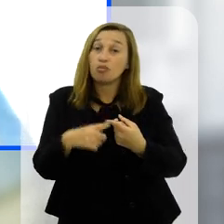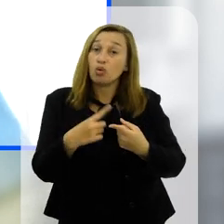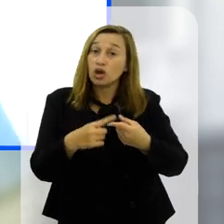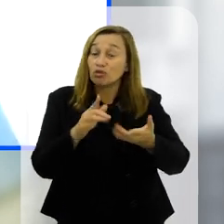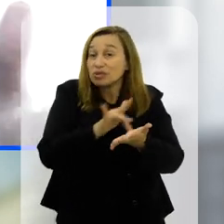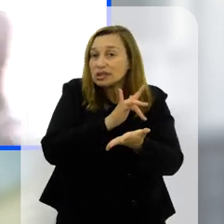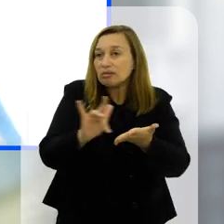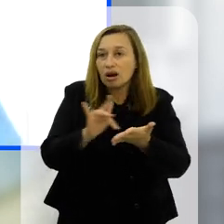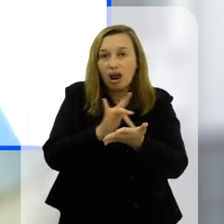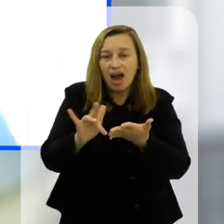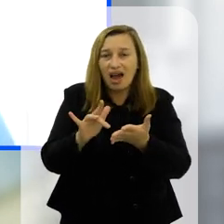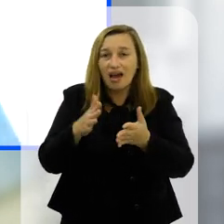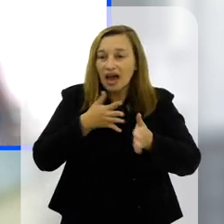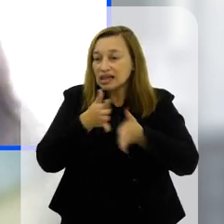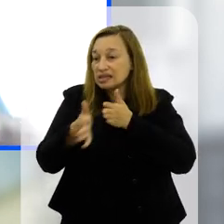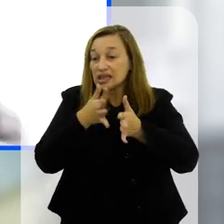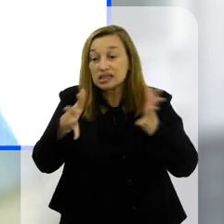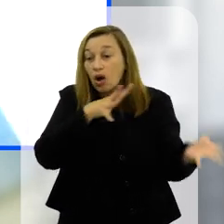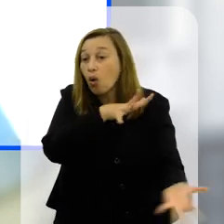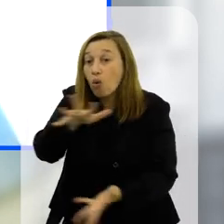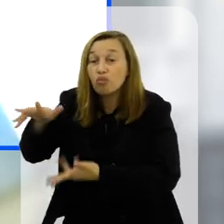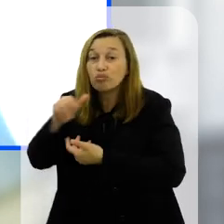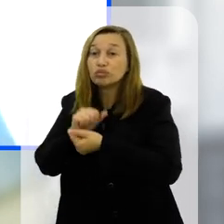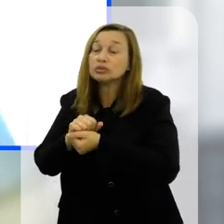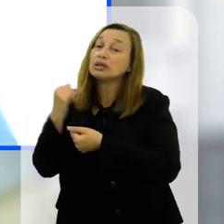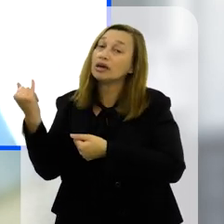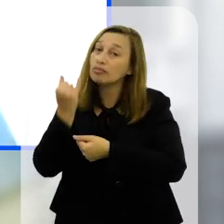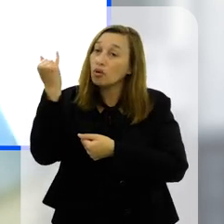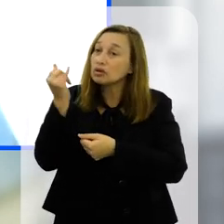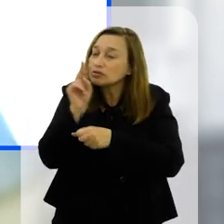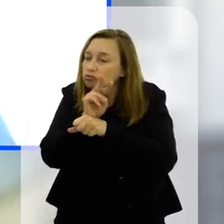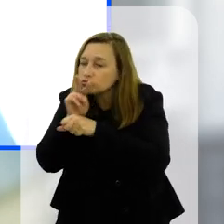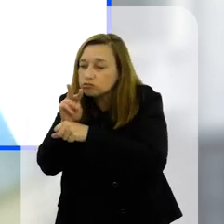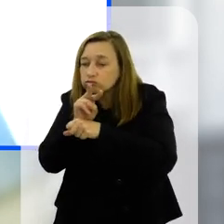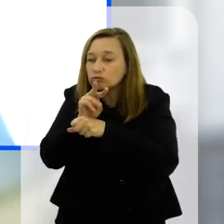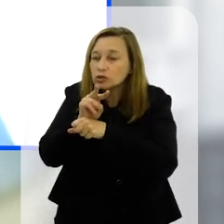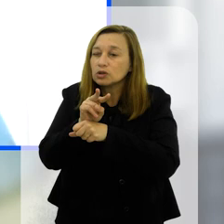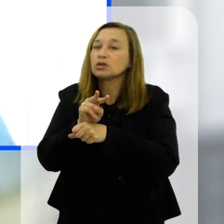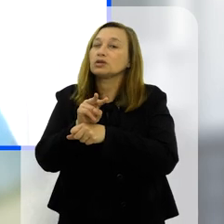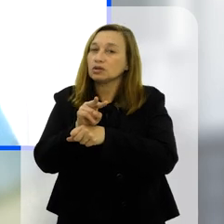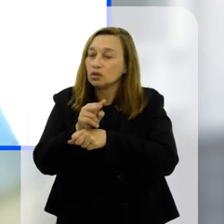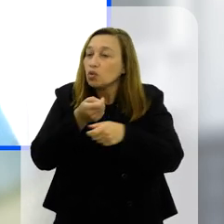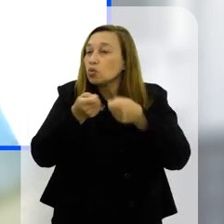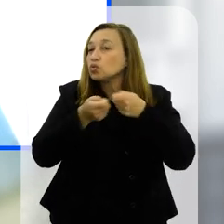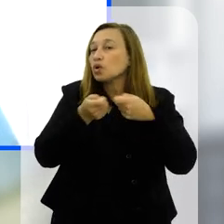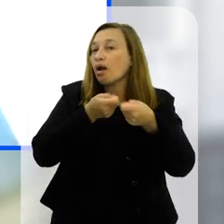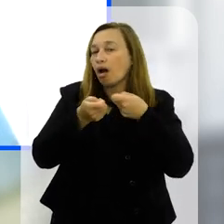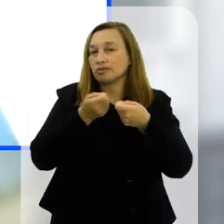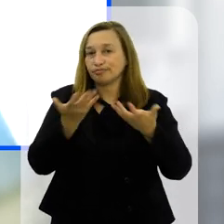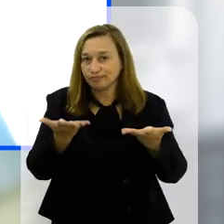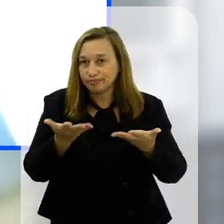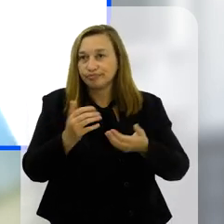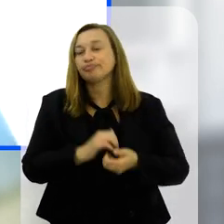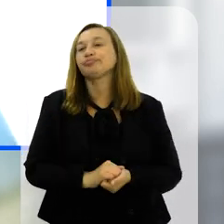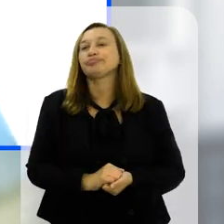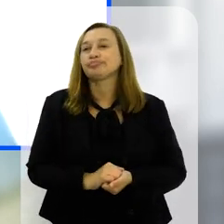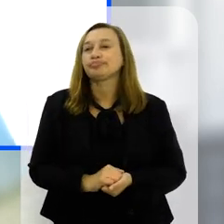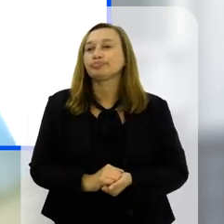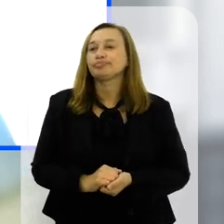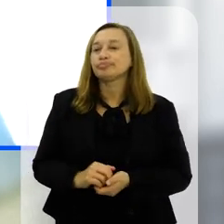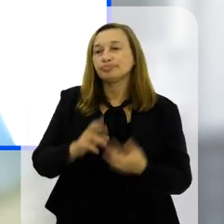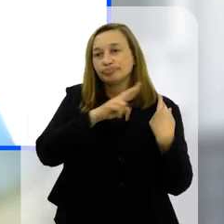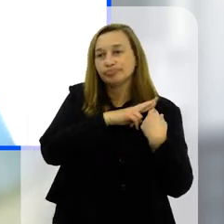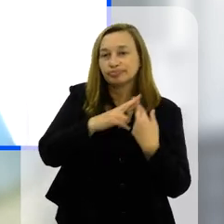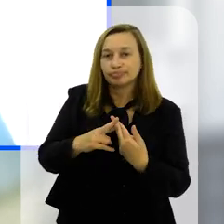celular ele dá acesso ao mundo né como se fosse uma praça pública então é muito importante que de fato esse acesso ele seja muito bem ali monitorado né pelos